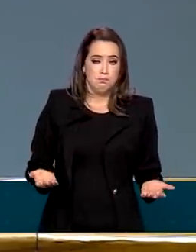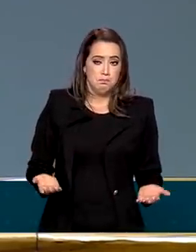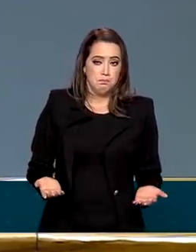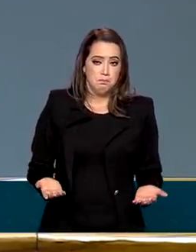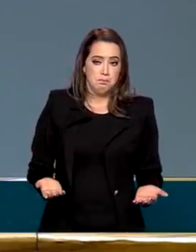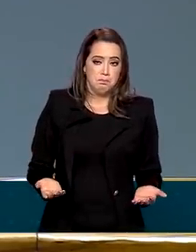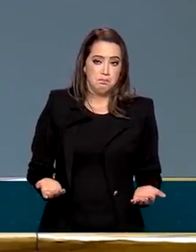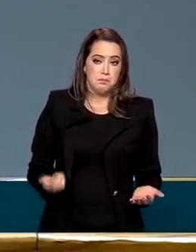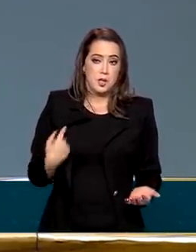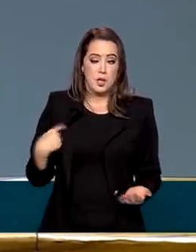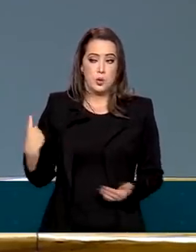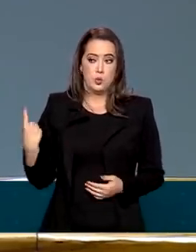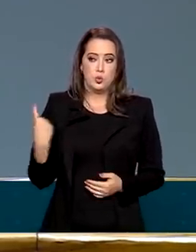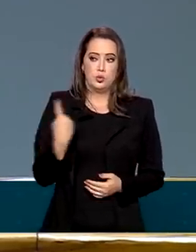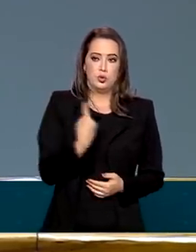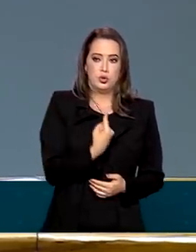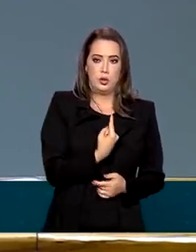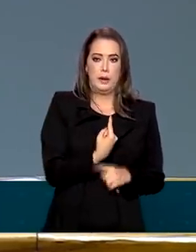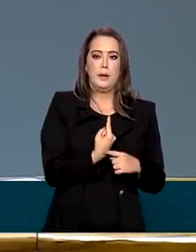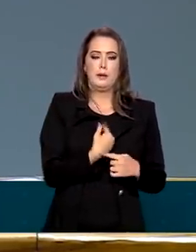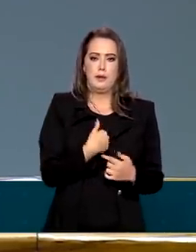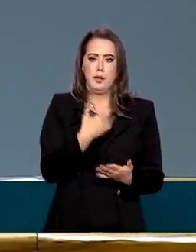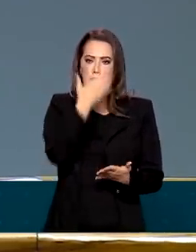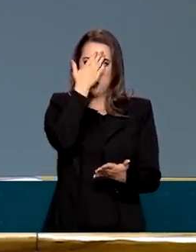Eu vim acreditando